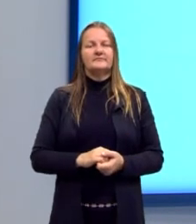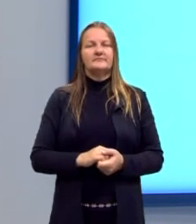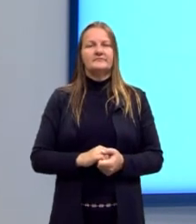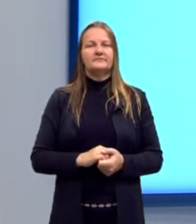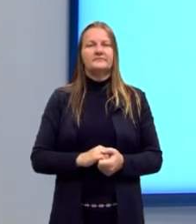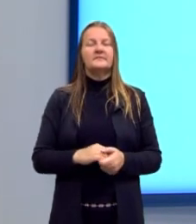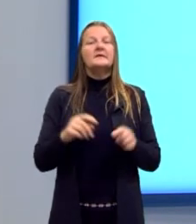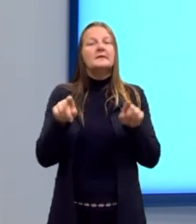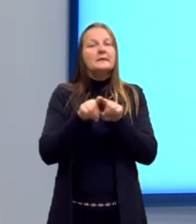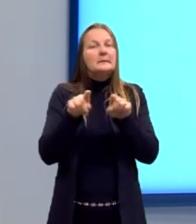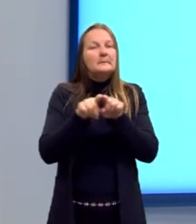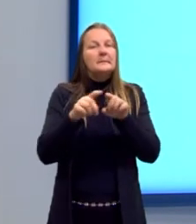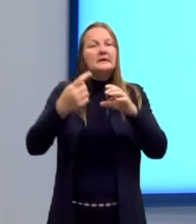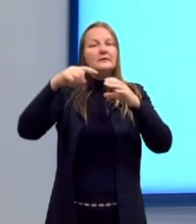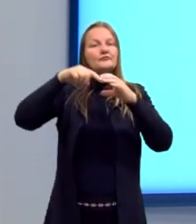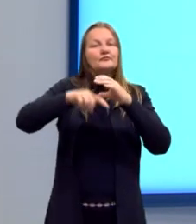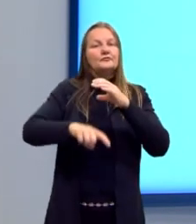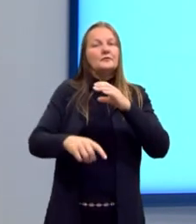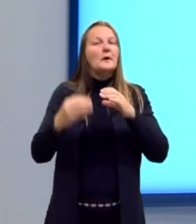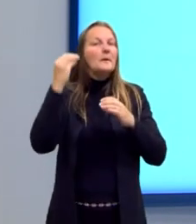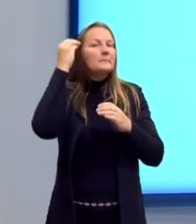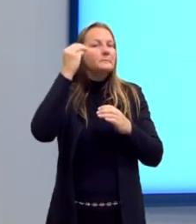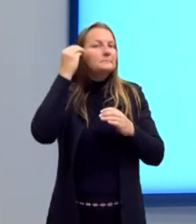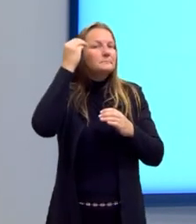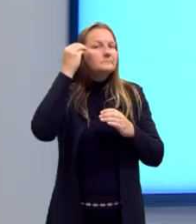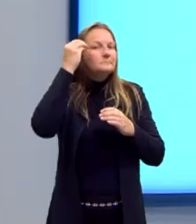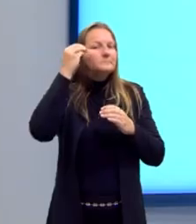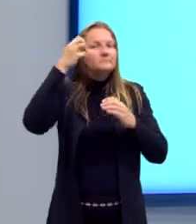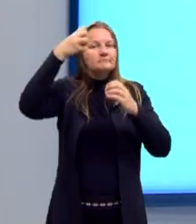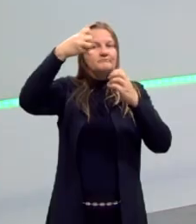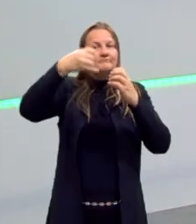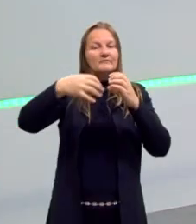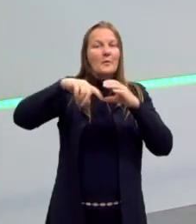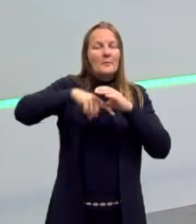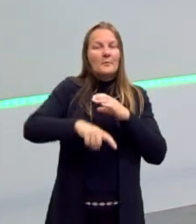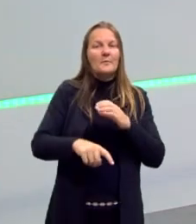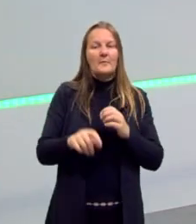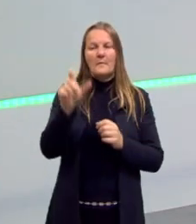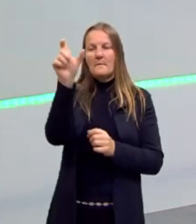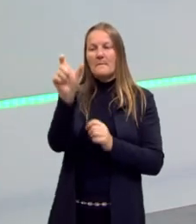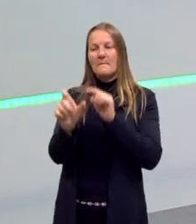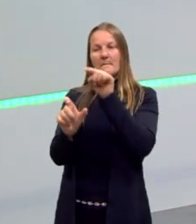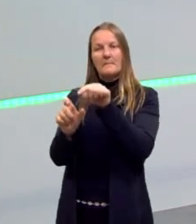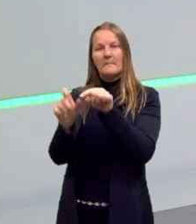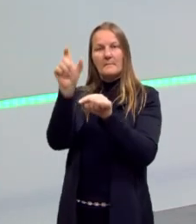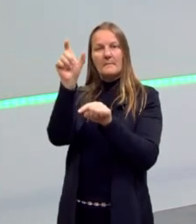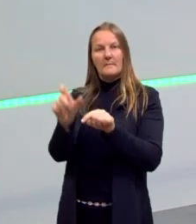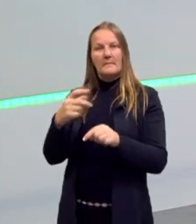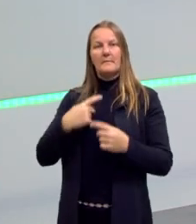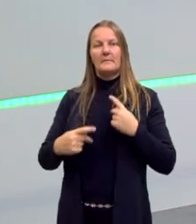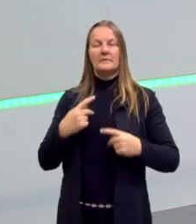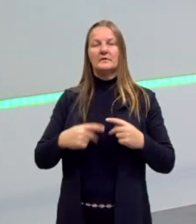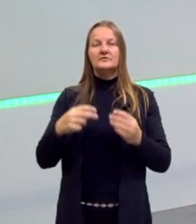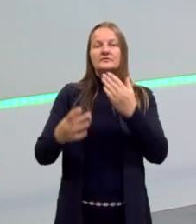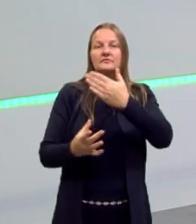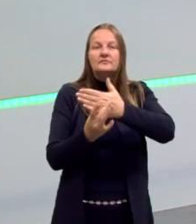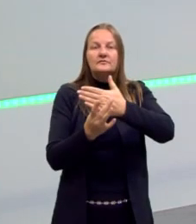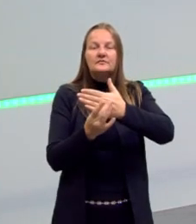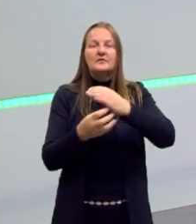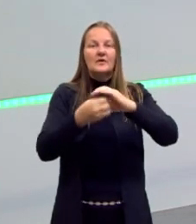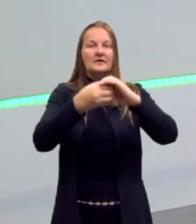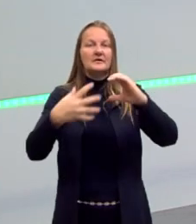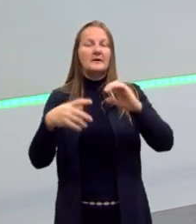E um aprofundamento psicológico das personagens. Então quando eu falo em realismo, uma das